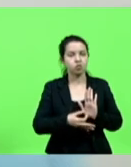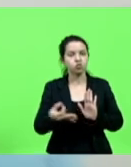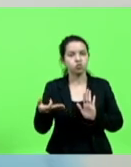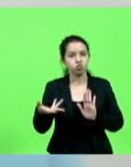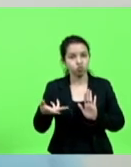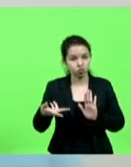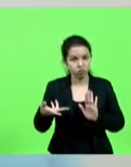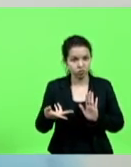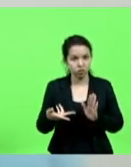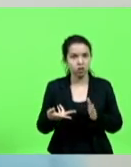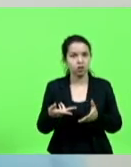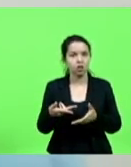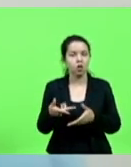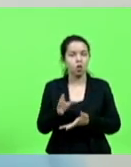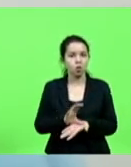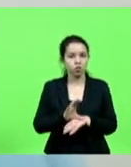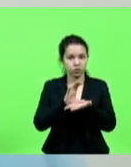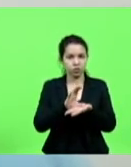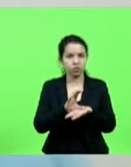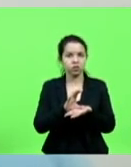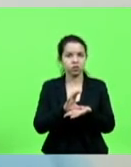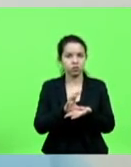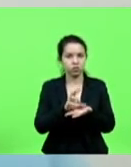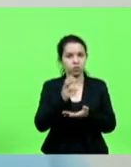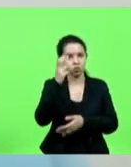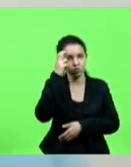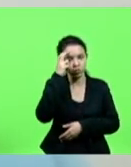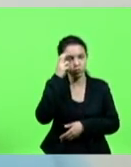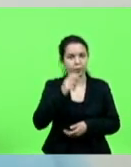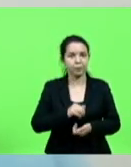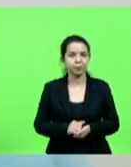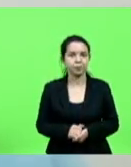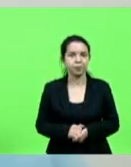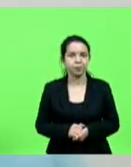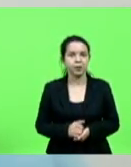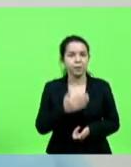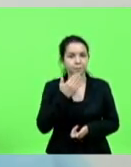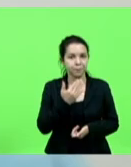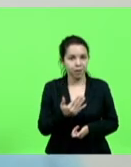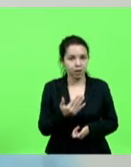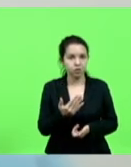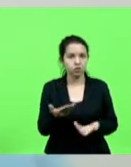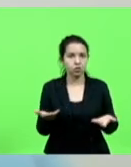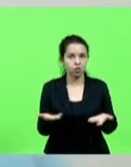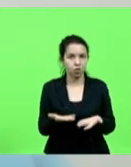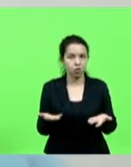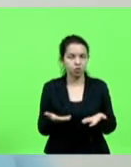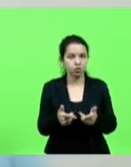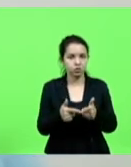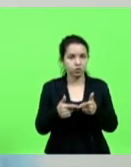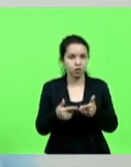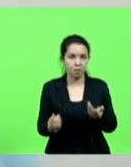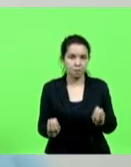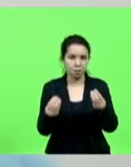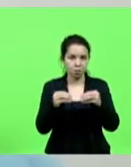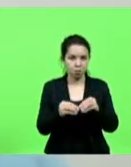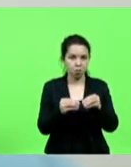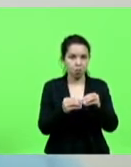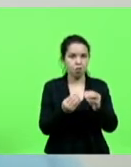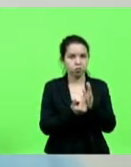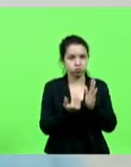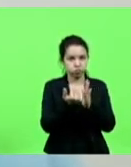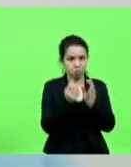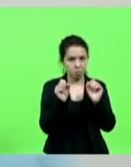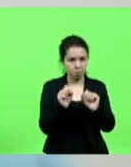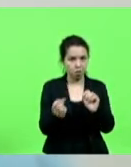licença para os deputados para incluir isso ainda na pauta de hoje e se vossas excelências concordarem